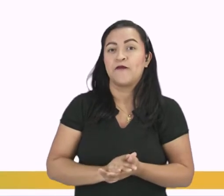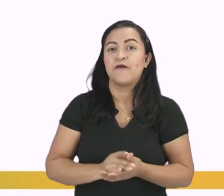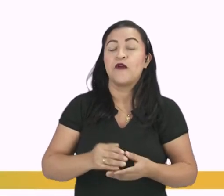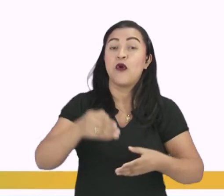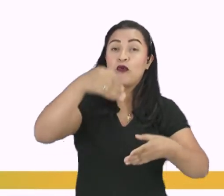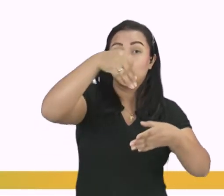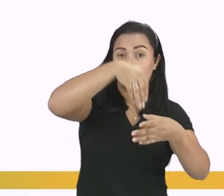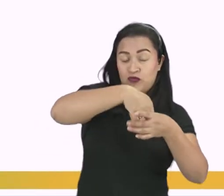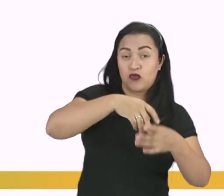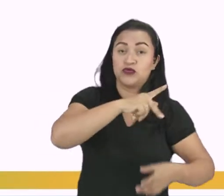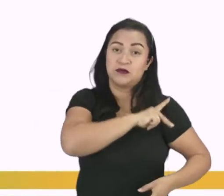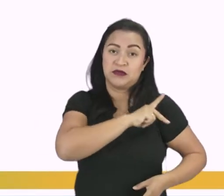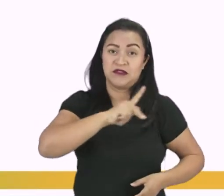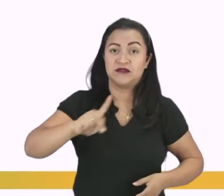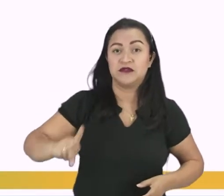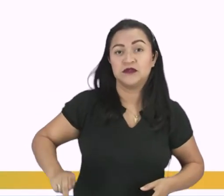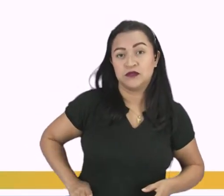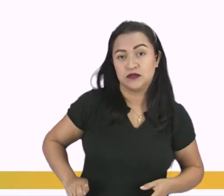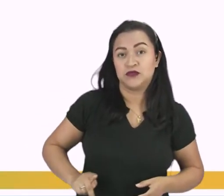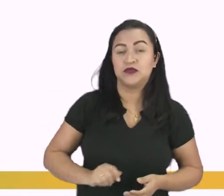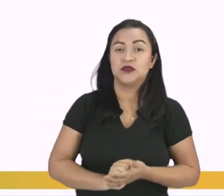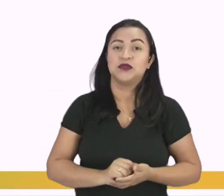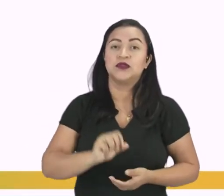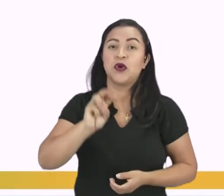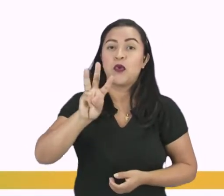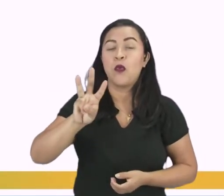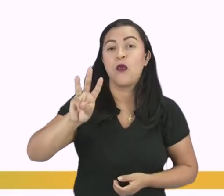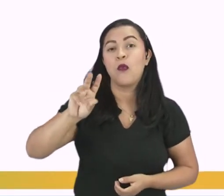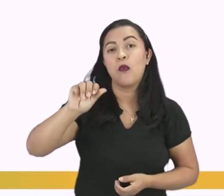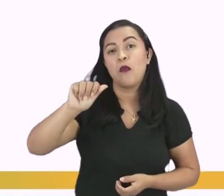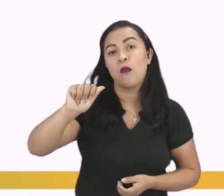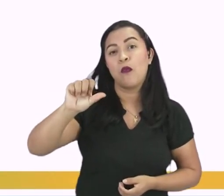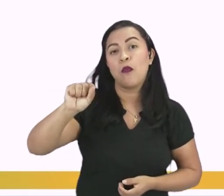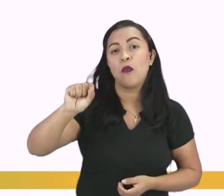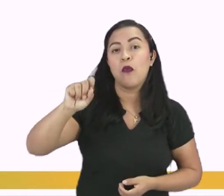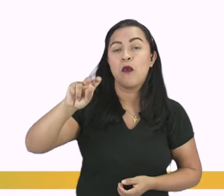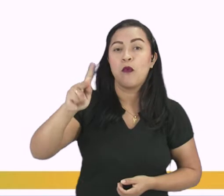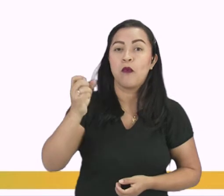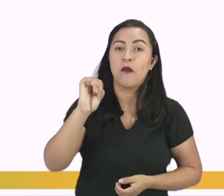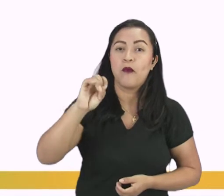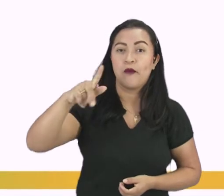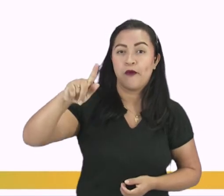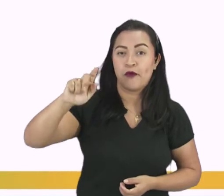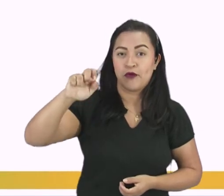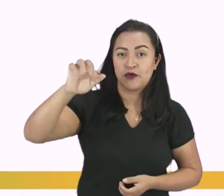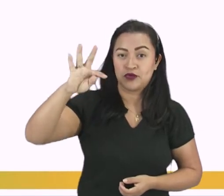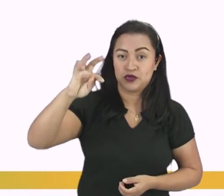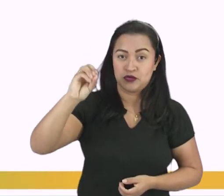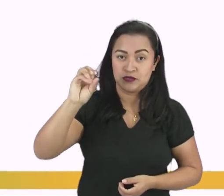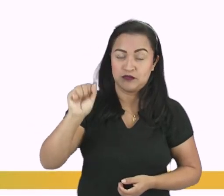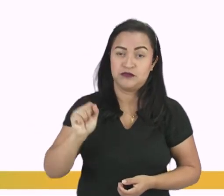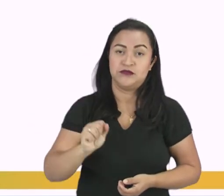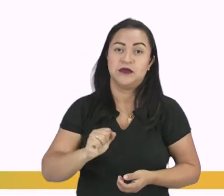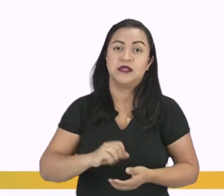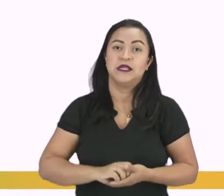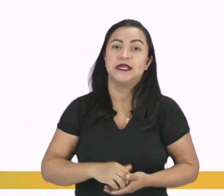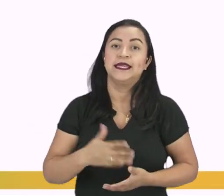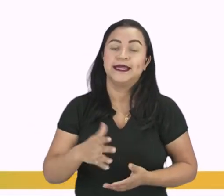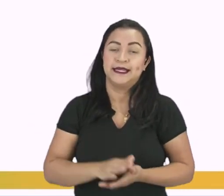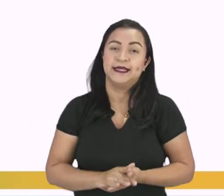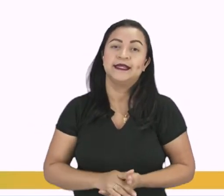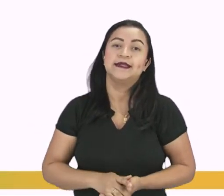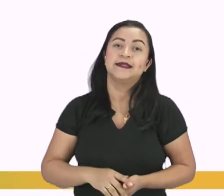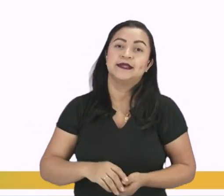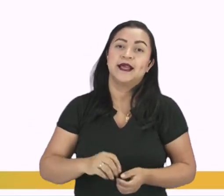à presidência George Washington, presidente da Federação. Ele promoveu um programa